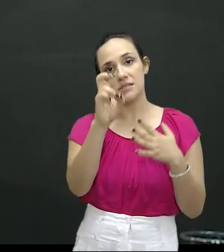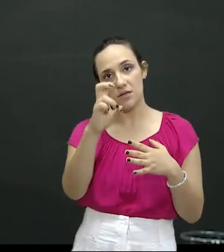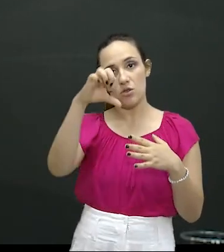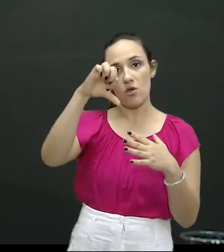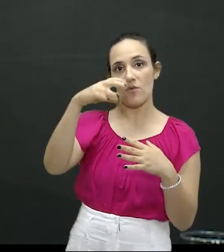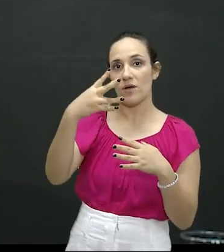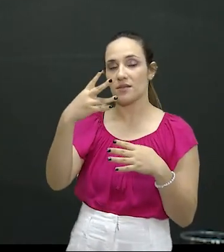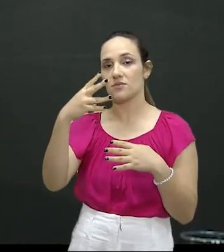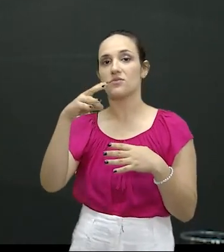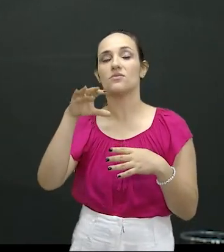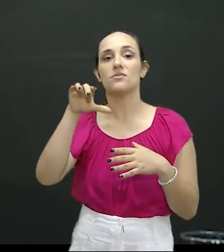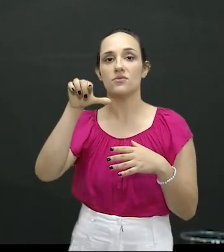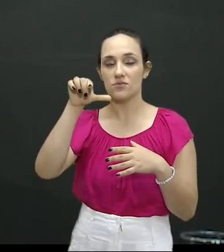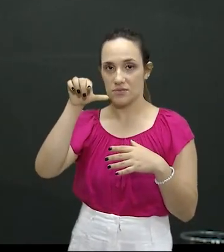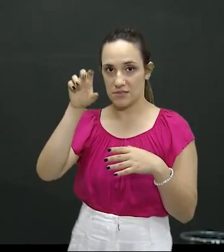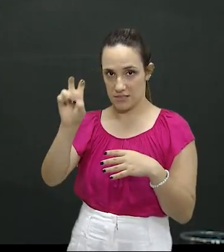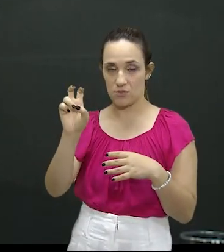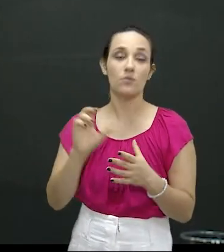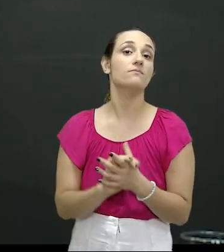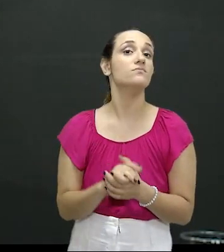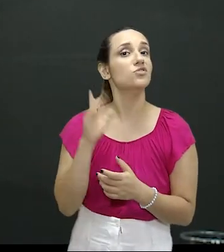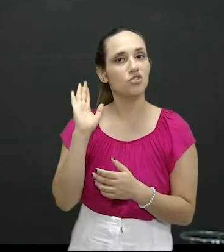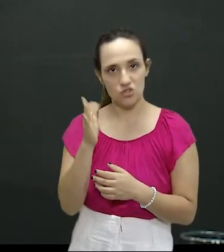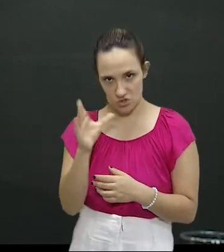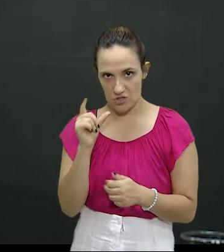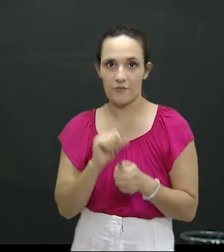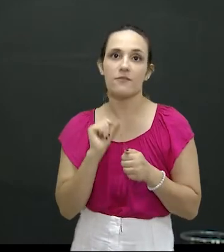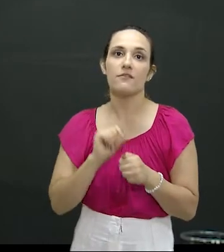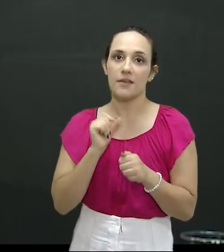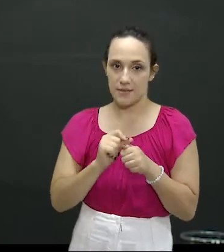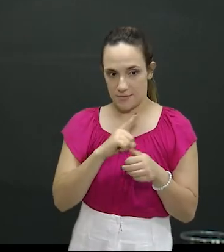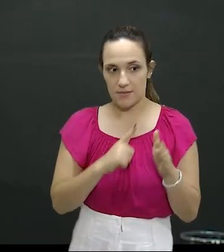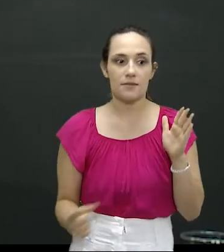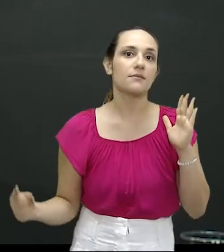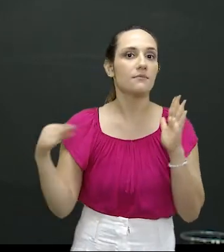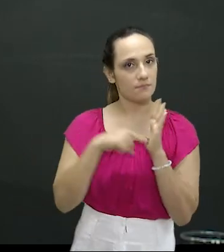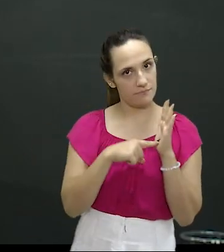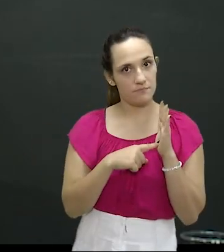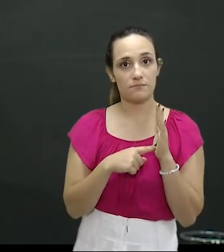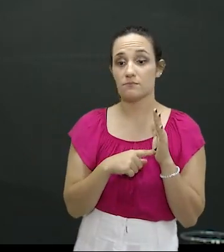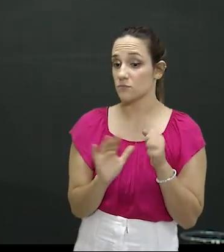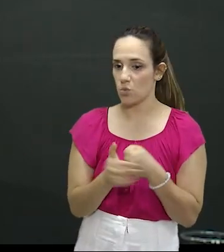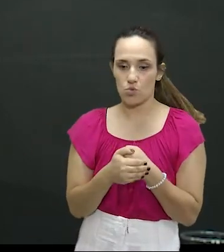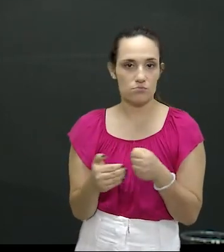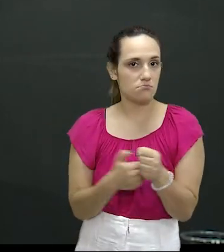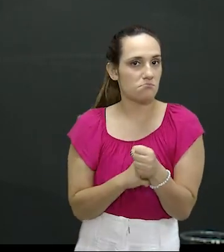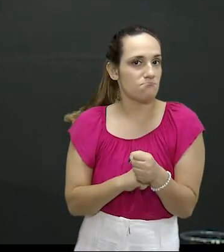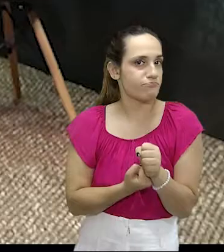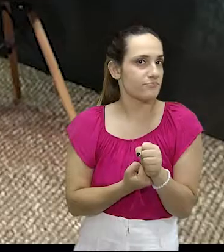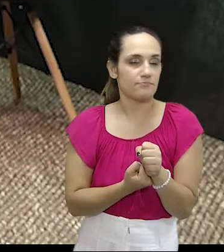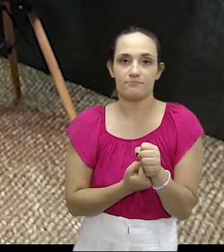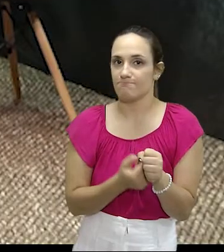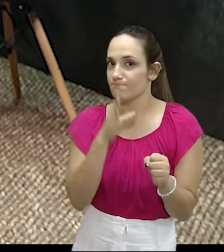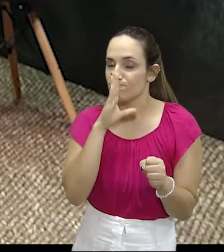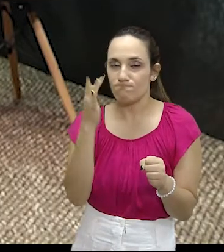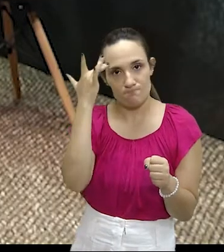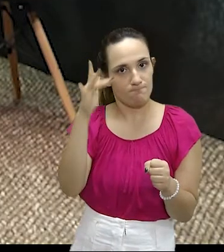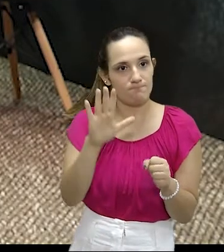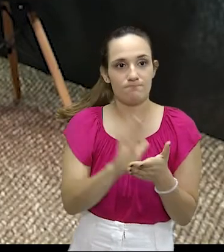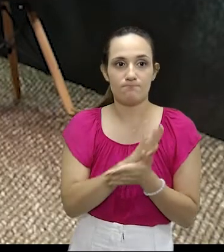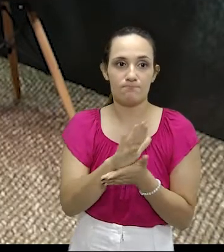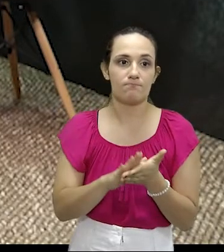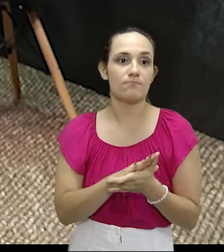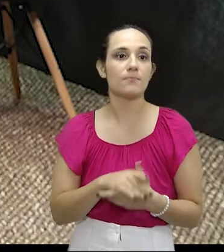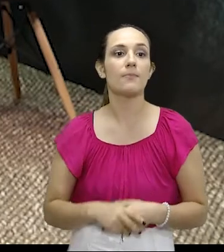Muitos crimes já foram esclarecidos, apreensões realizadas por meio de denúncias ali, realizadas de forma anônima pela população. E a segurança da